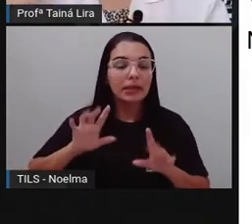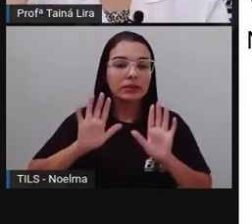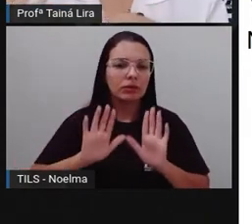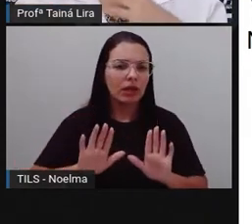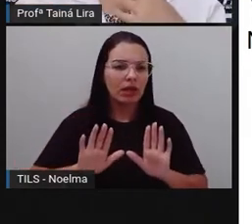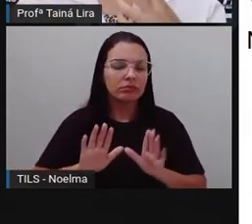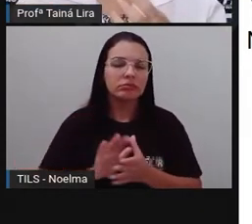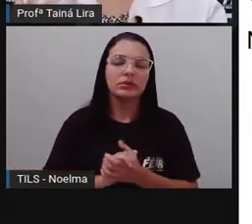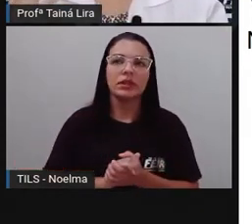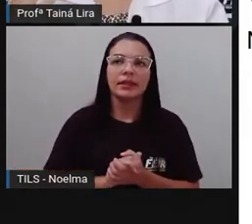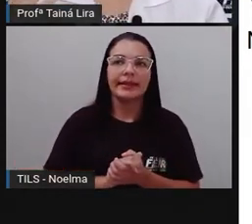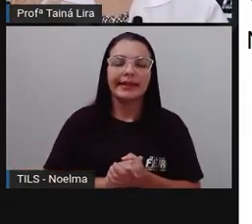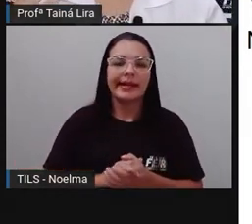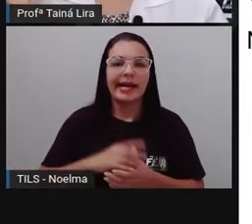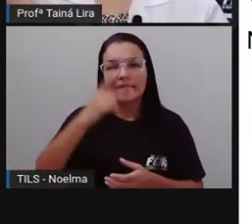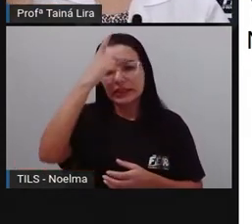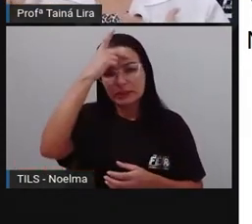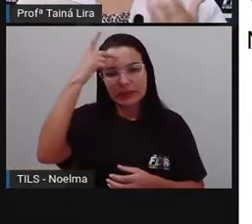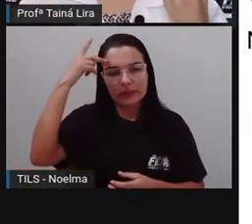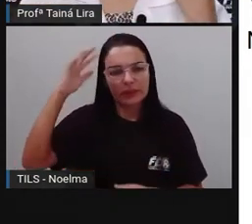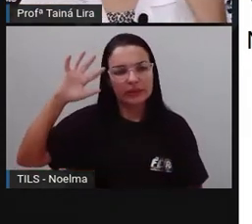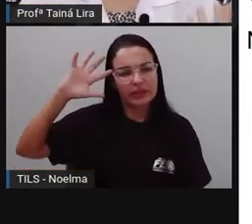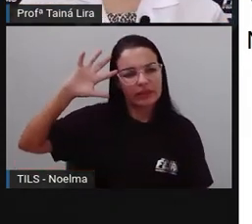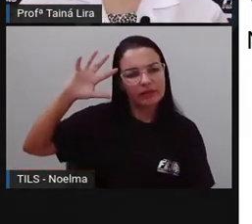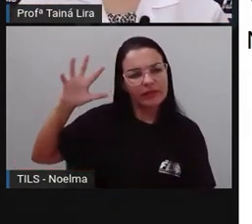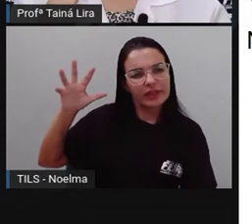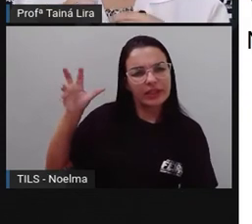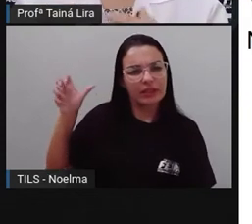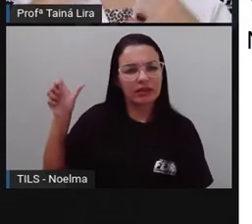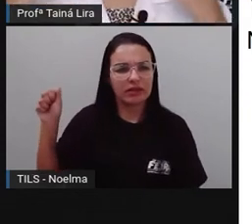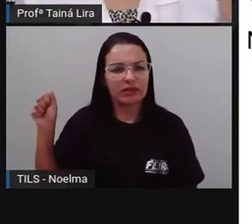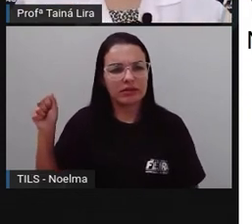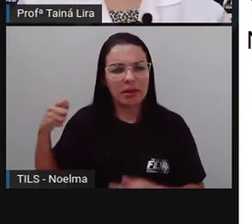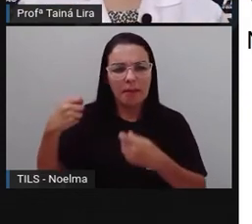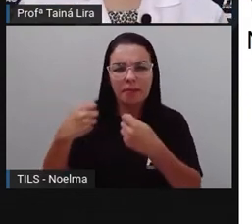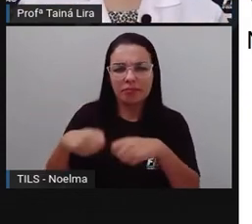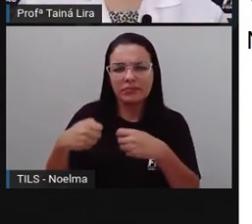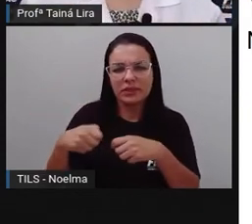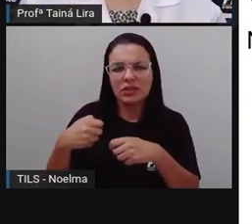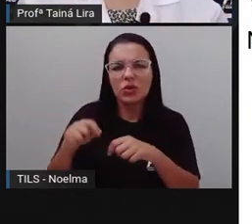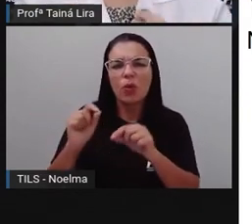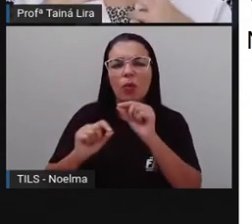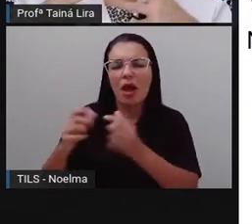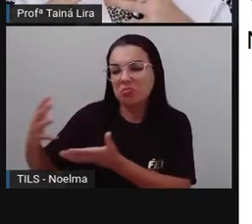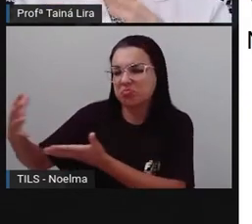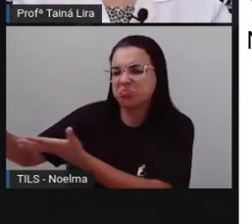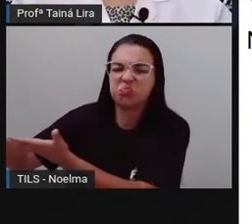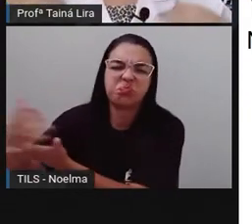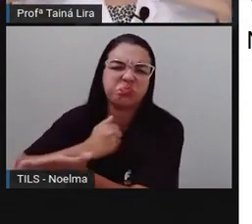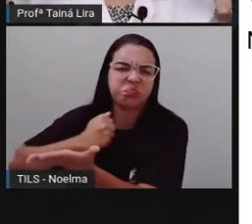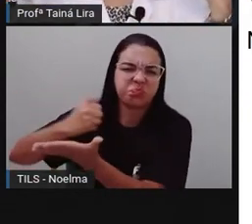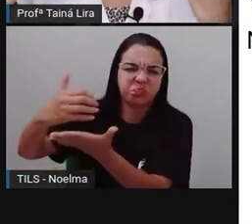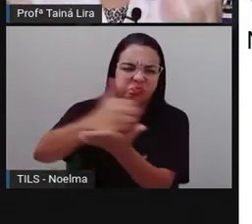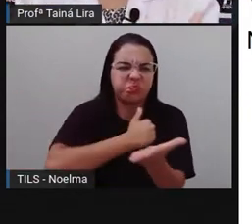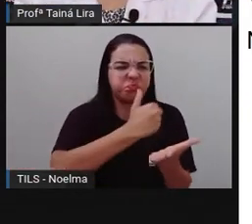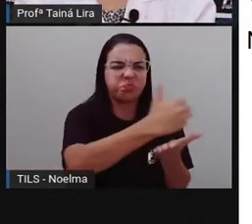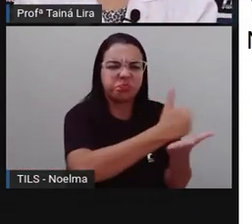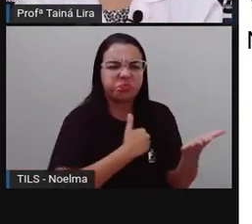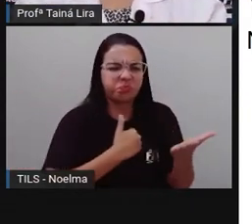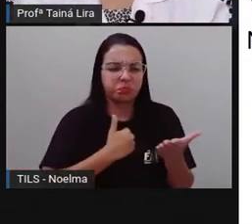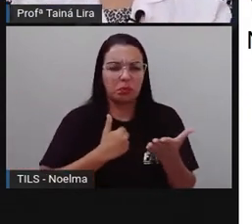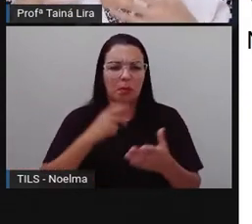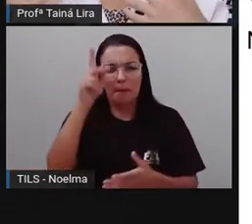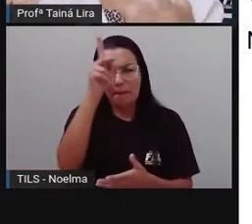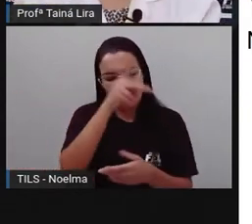retirados, tá bom? Segundo, não é importante a gente lembrar isso, né? Eles foram retirados da terra